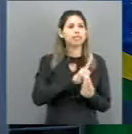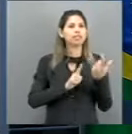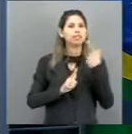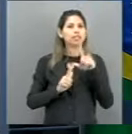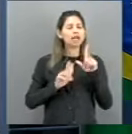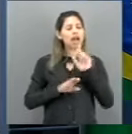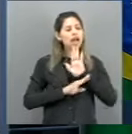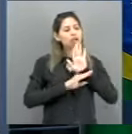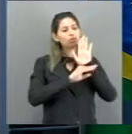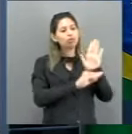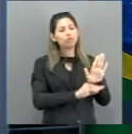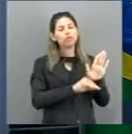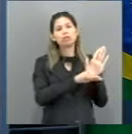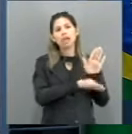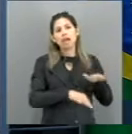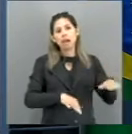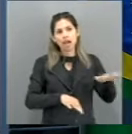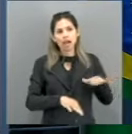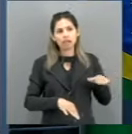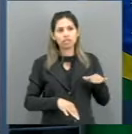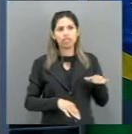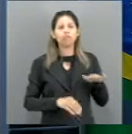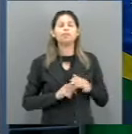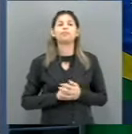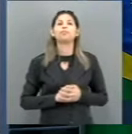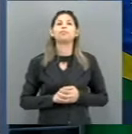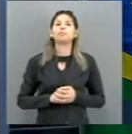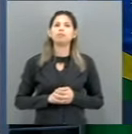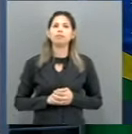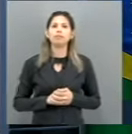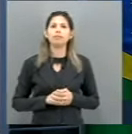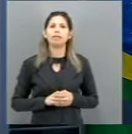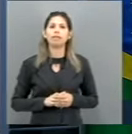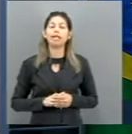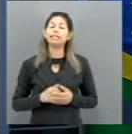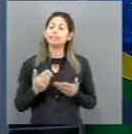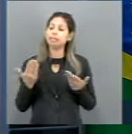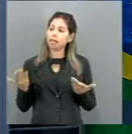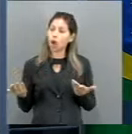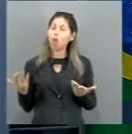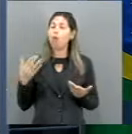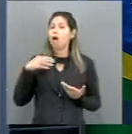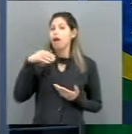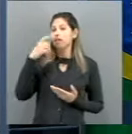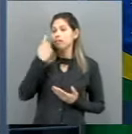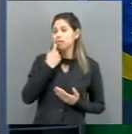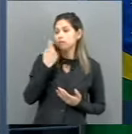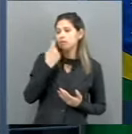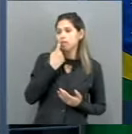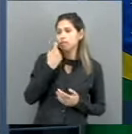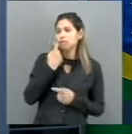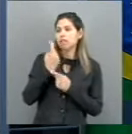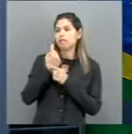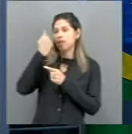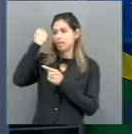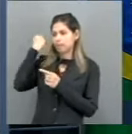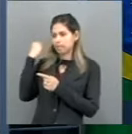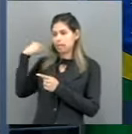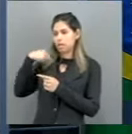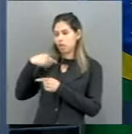Por isso, inicio a fala nessa linha, presidente. Na sexta-feira passada, participei do seminário